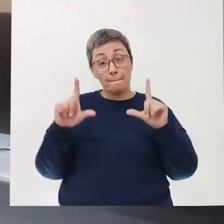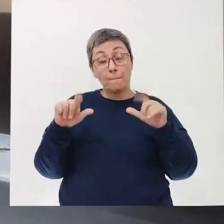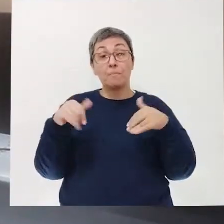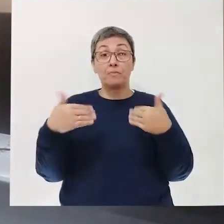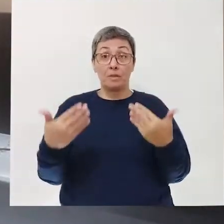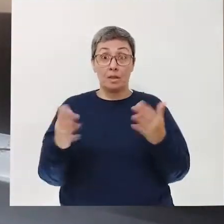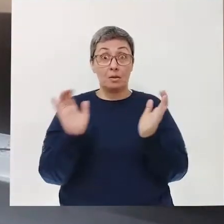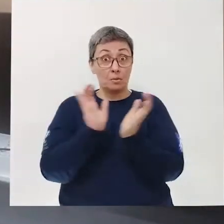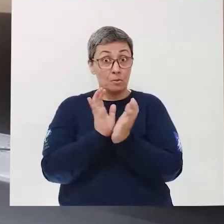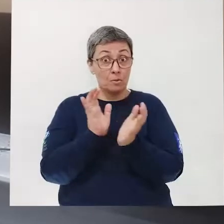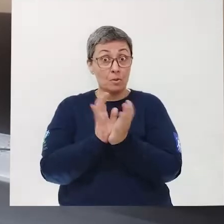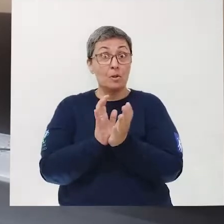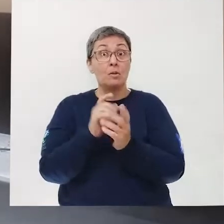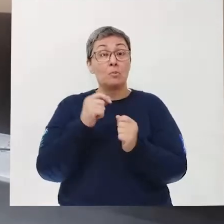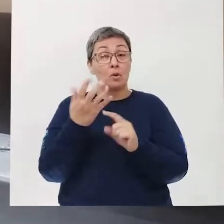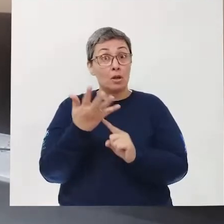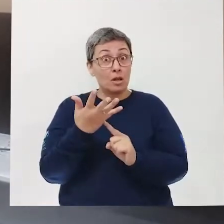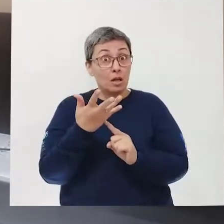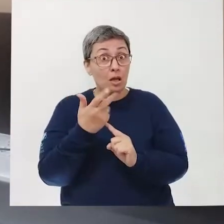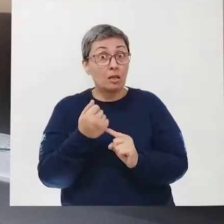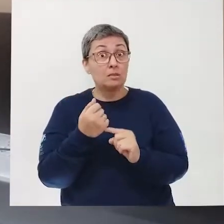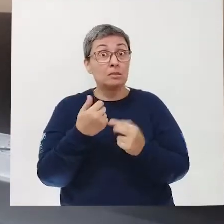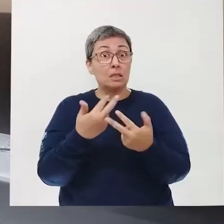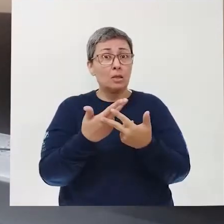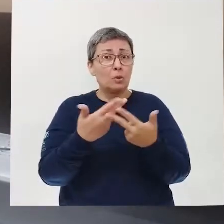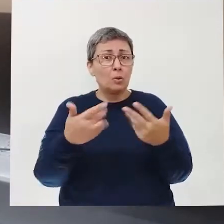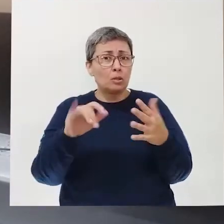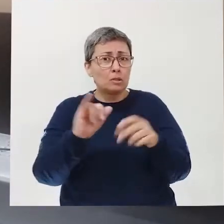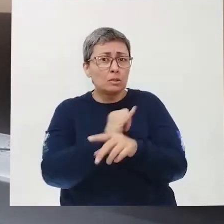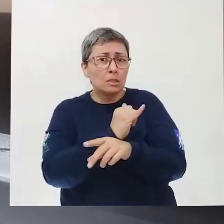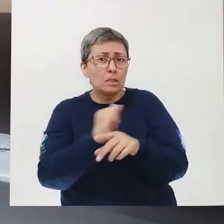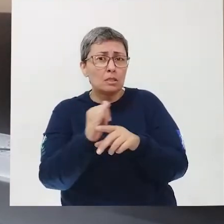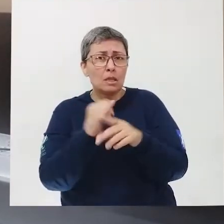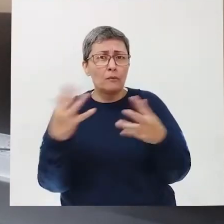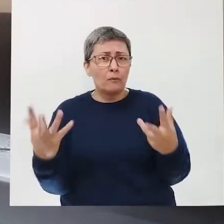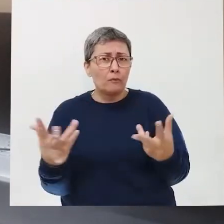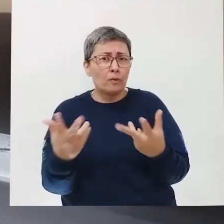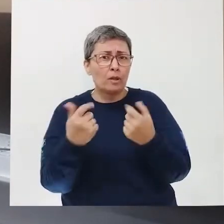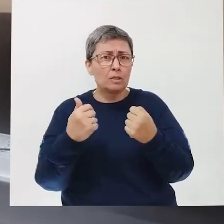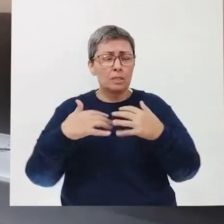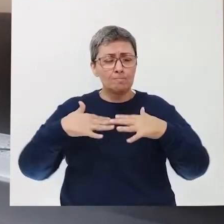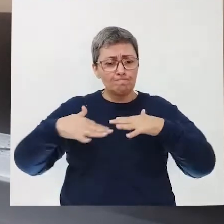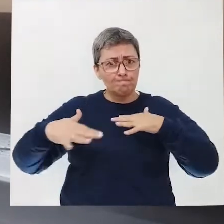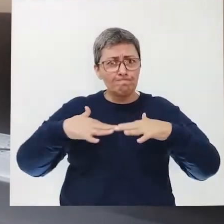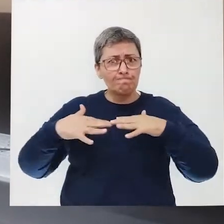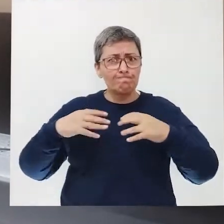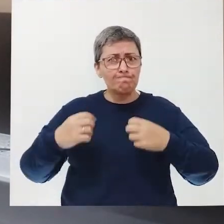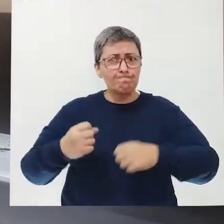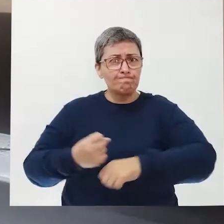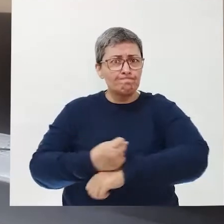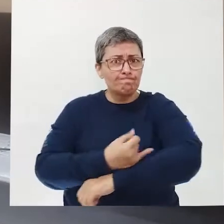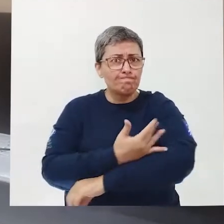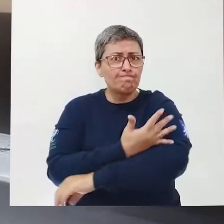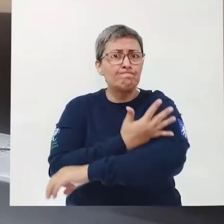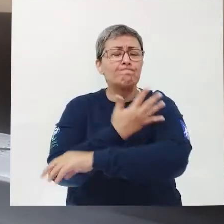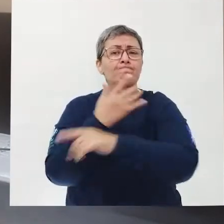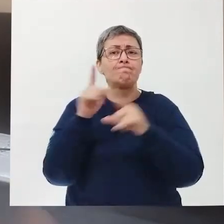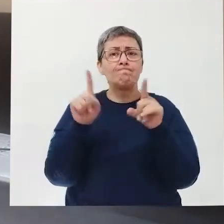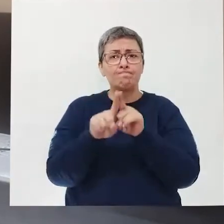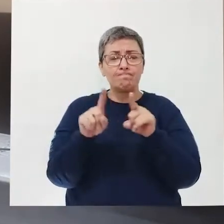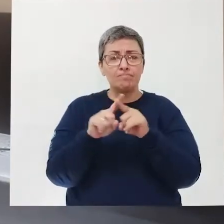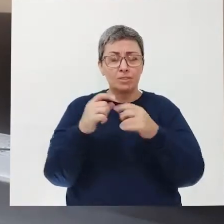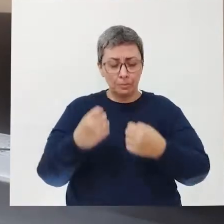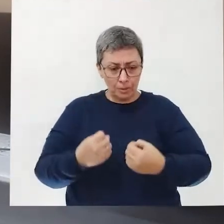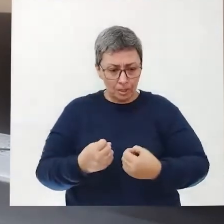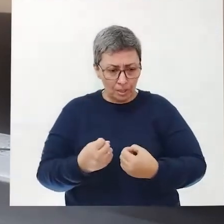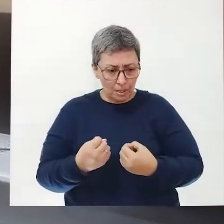Pois é, pessoal. Olha como a arte tem ferramentas fantásticas para mexer com as nossas emoções e para